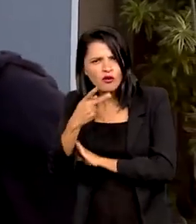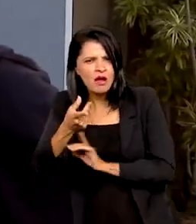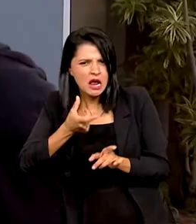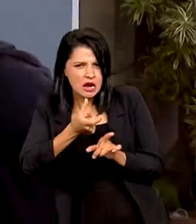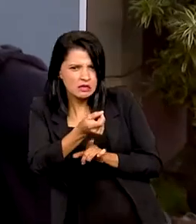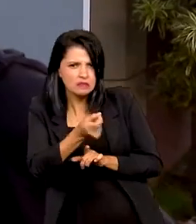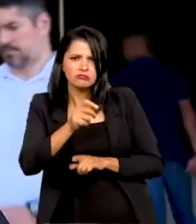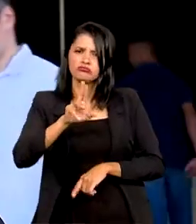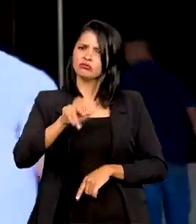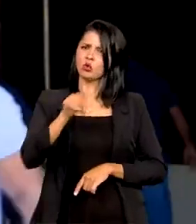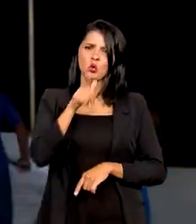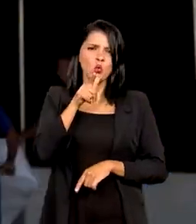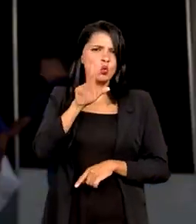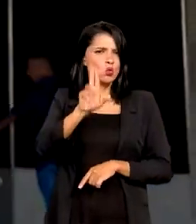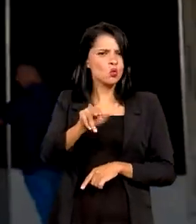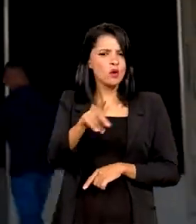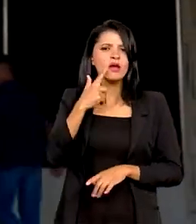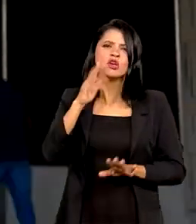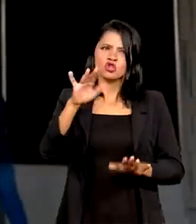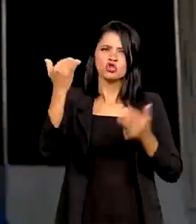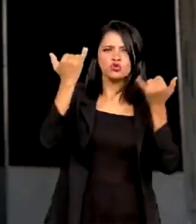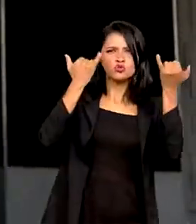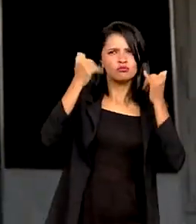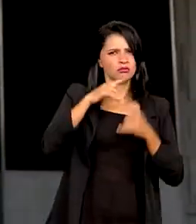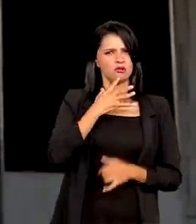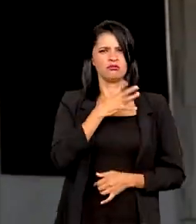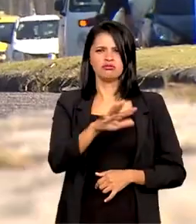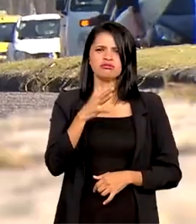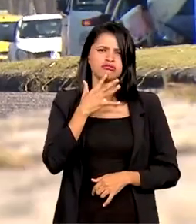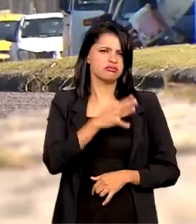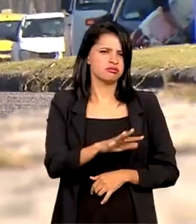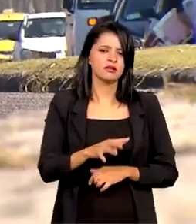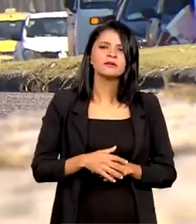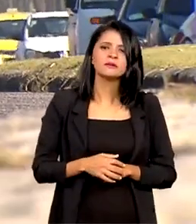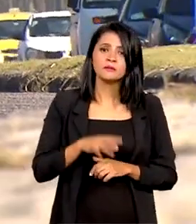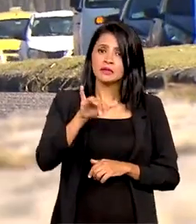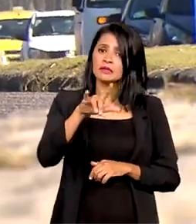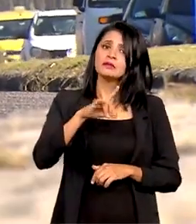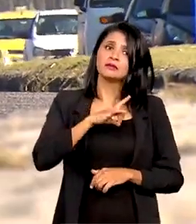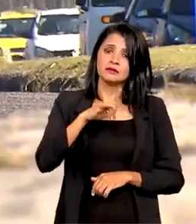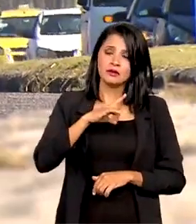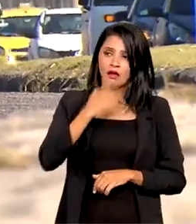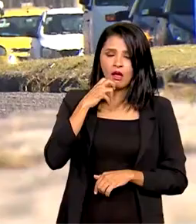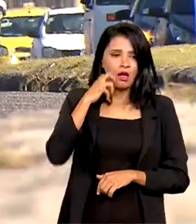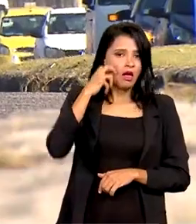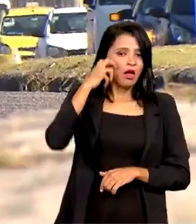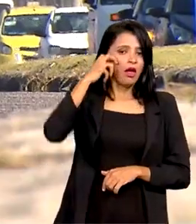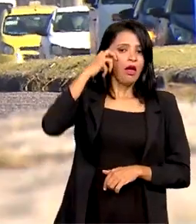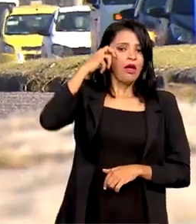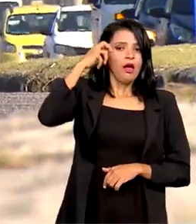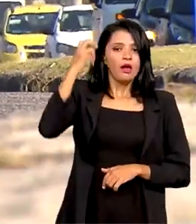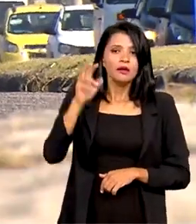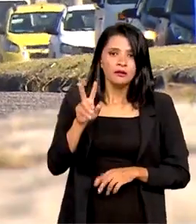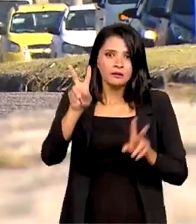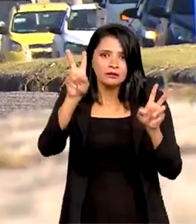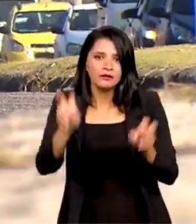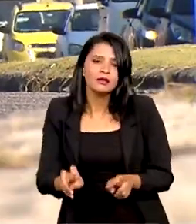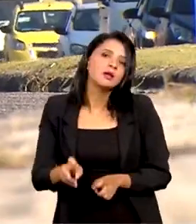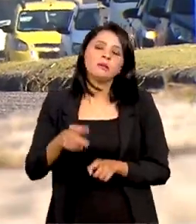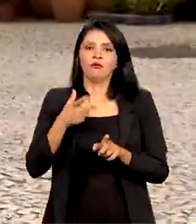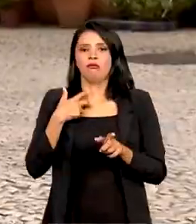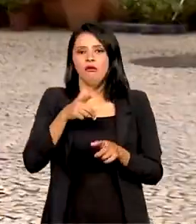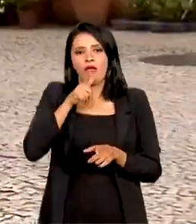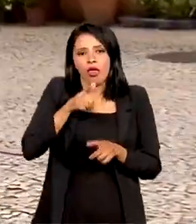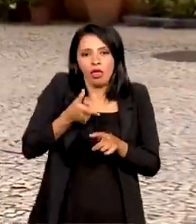Nunca ouviu falar? Nunca ouvi falar. Eu já ouvi falar, mas eu não conheço muito. Se há algum constrangimento de falar sobre o câncer de